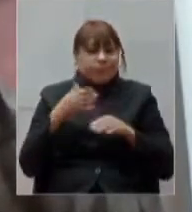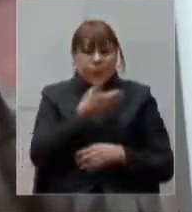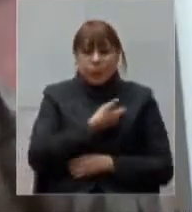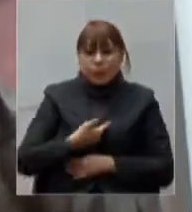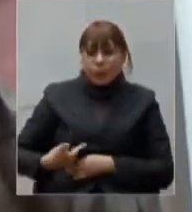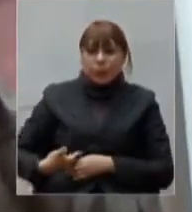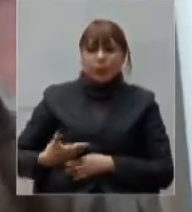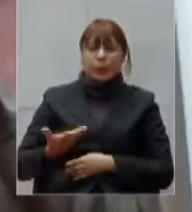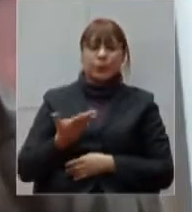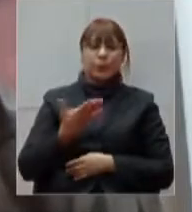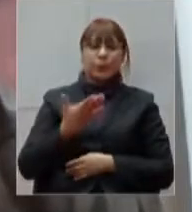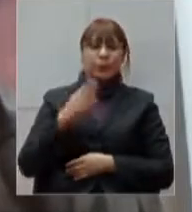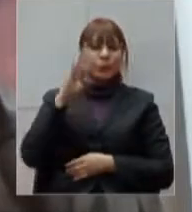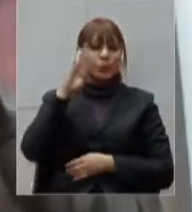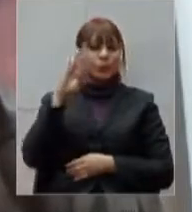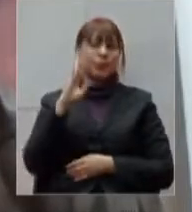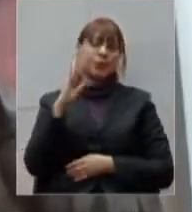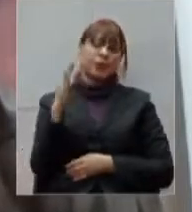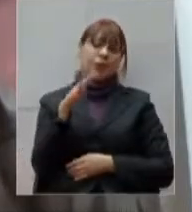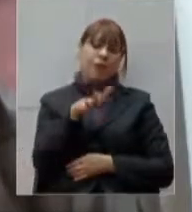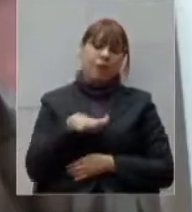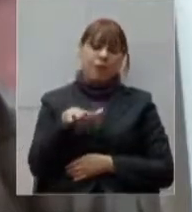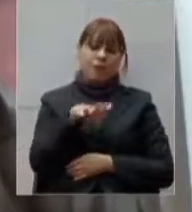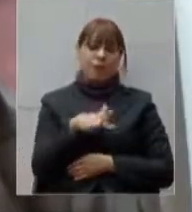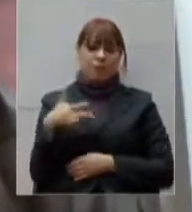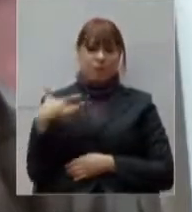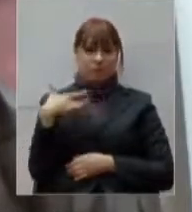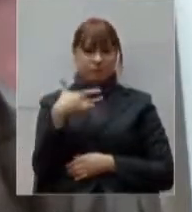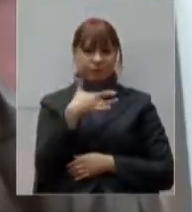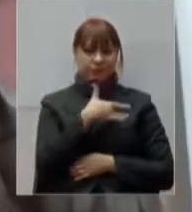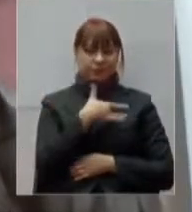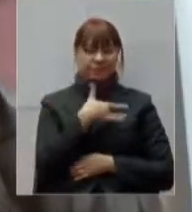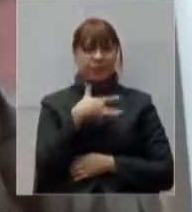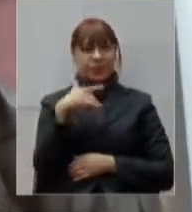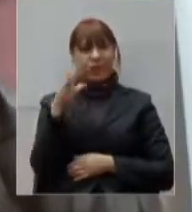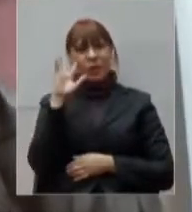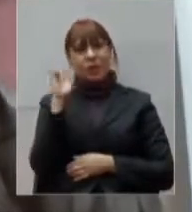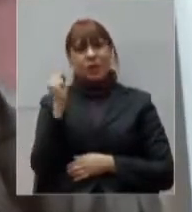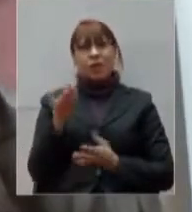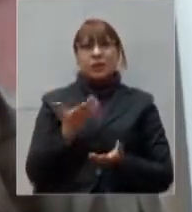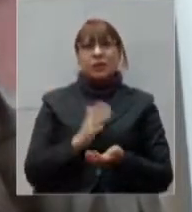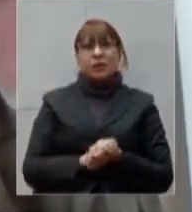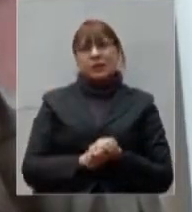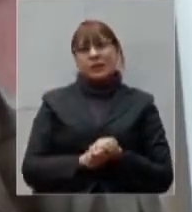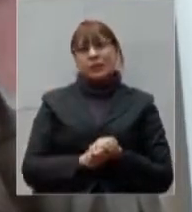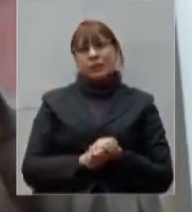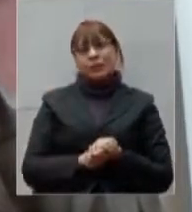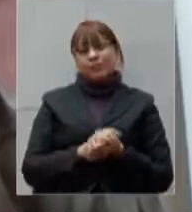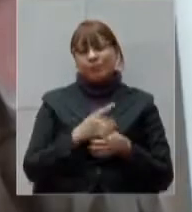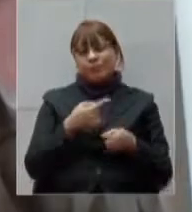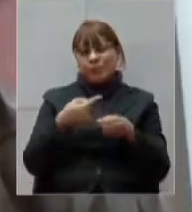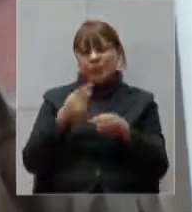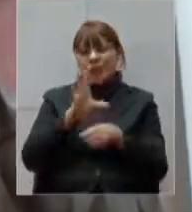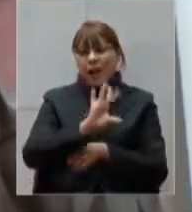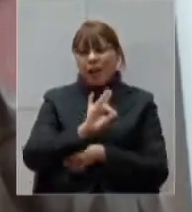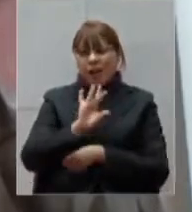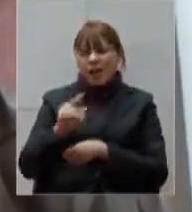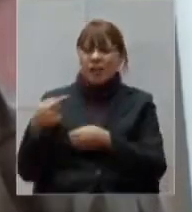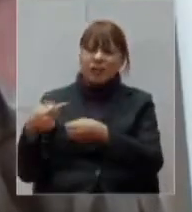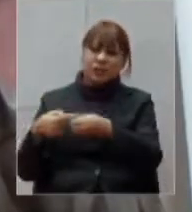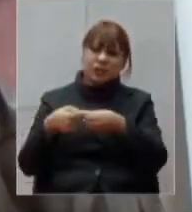saúde. E os municípios, eu acho que de forma não diferente, estão